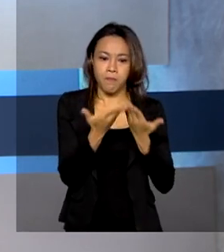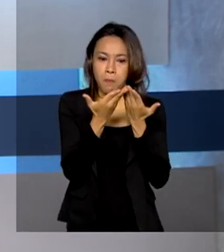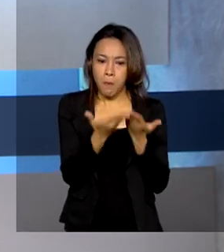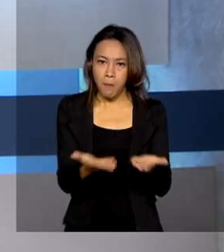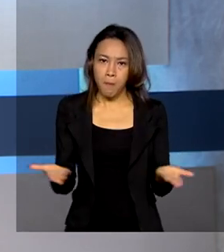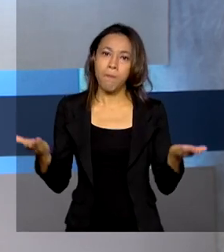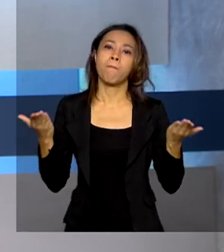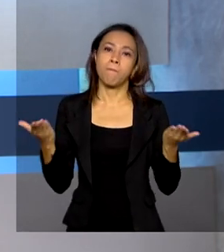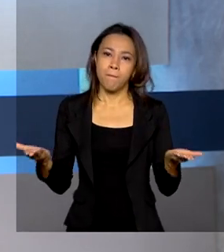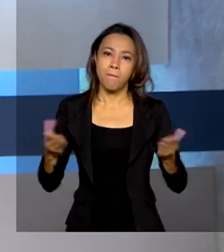.gov.br.